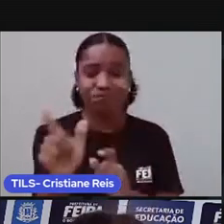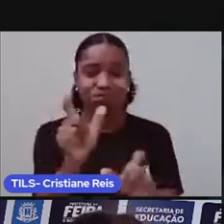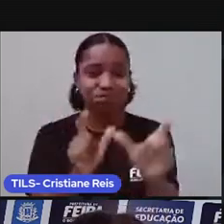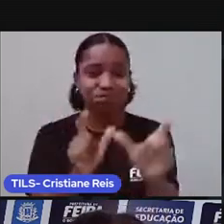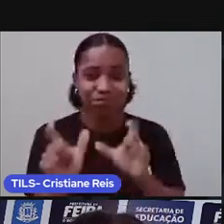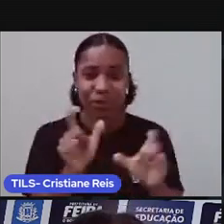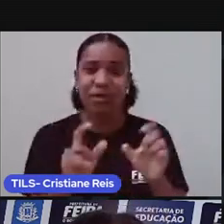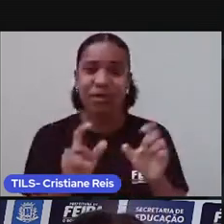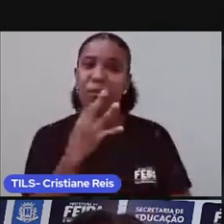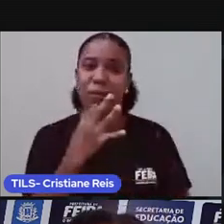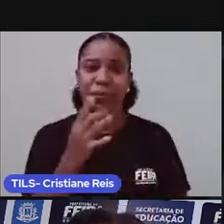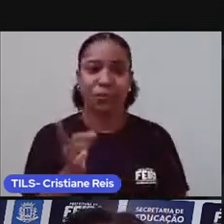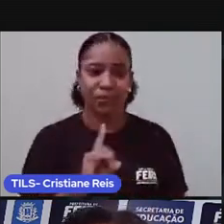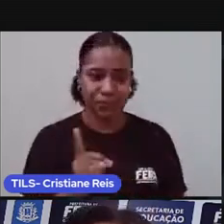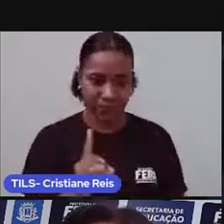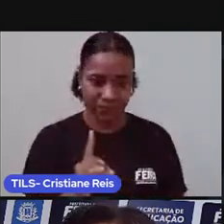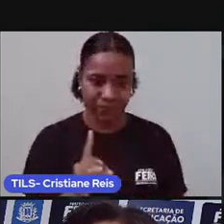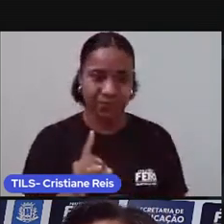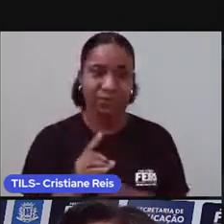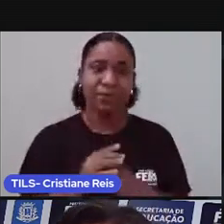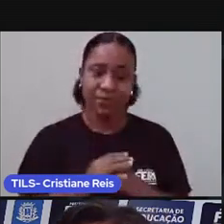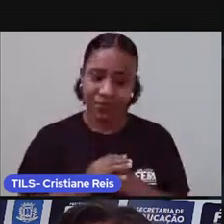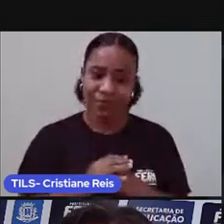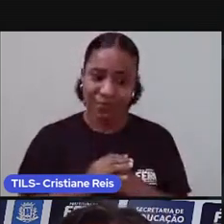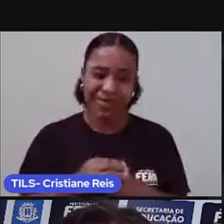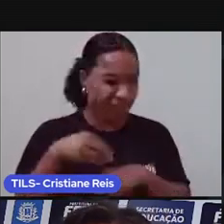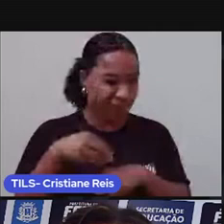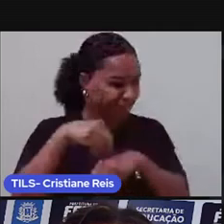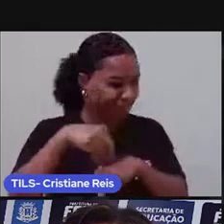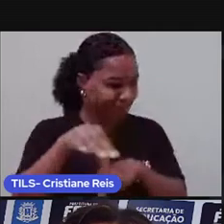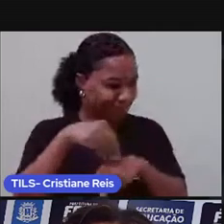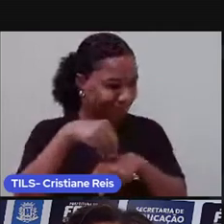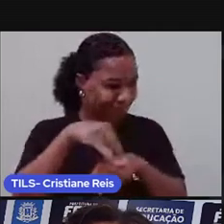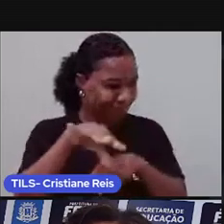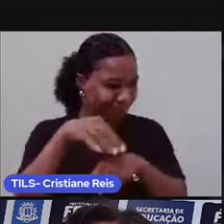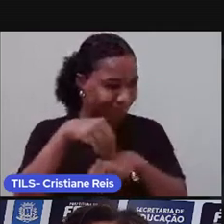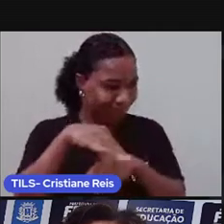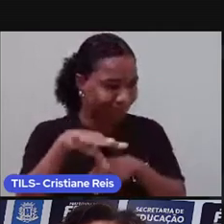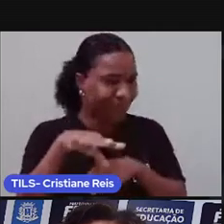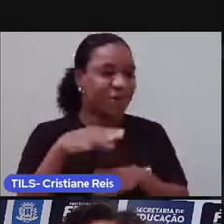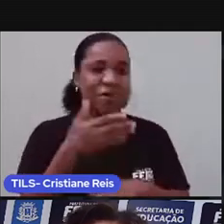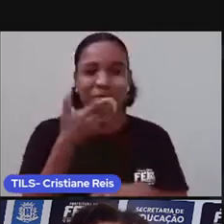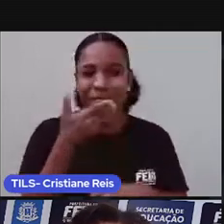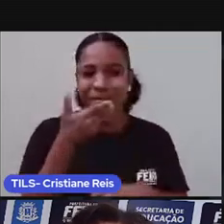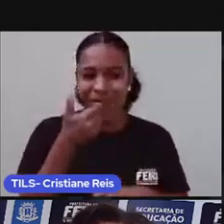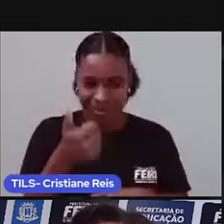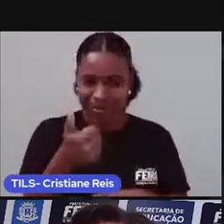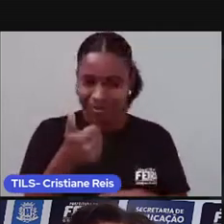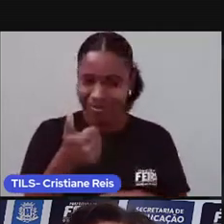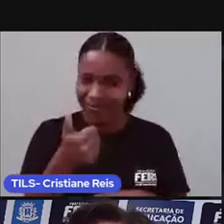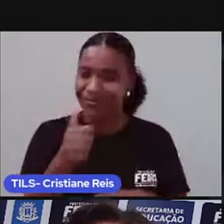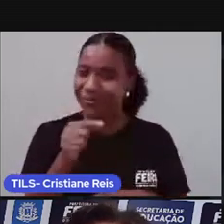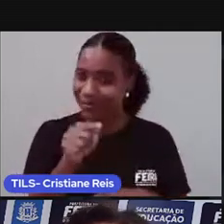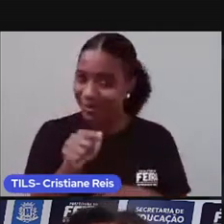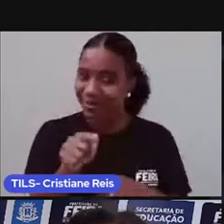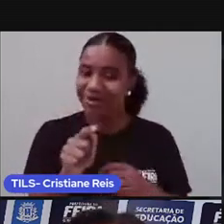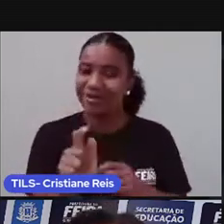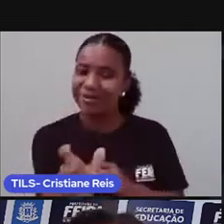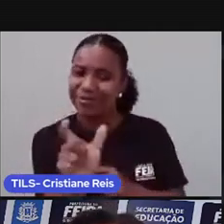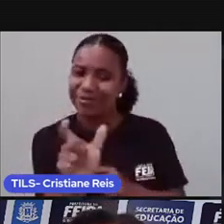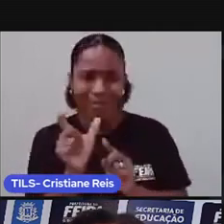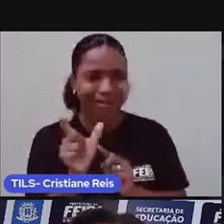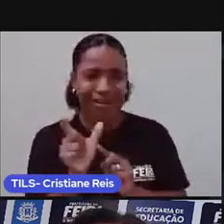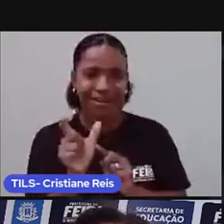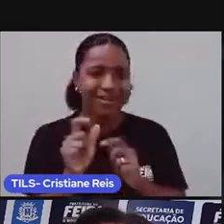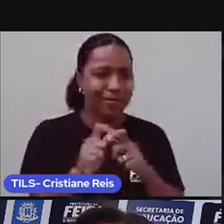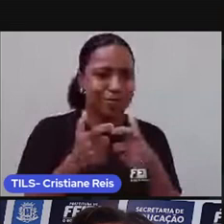desconhecidas. Vou te dar uma excelente dica para que o seu vocabulário de língua inglesa se amplie cada vez mais.